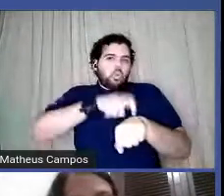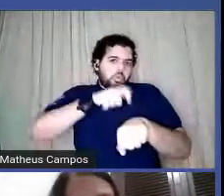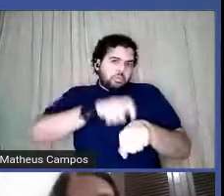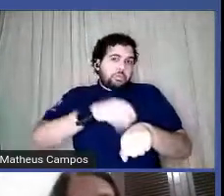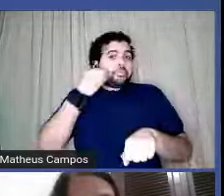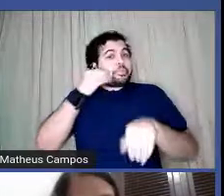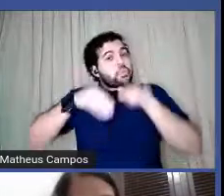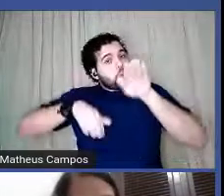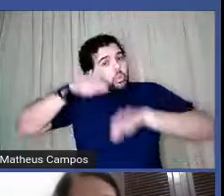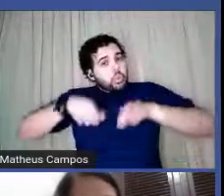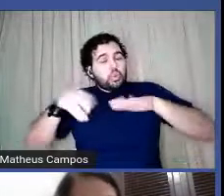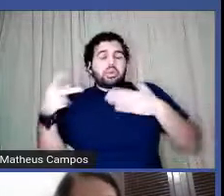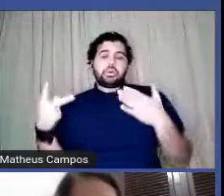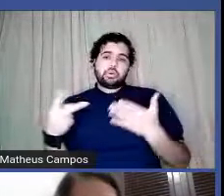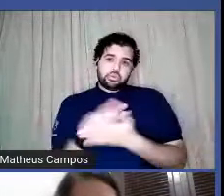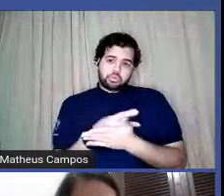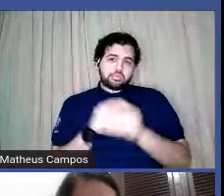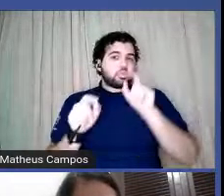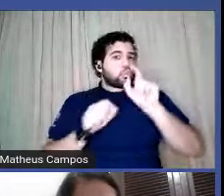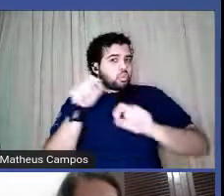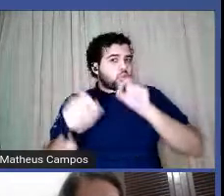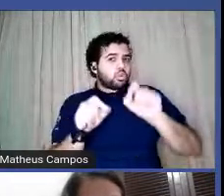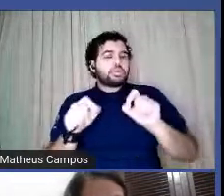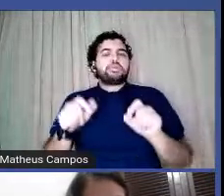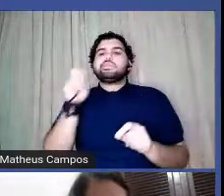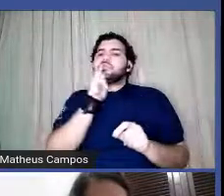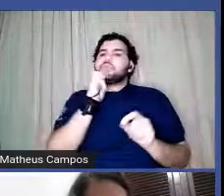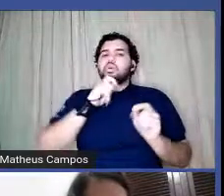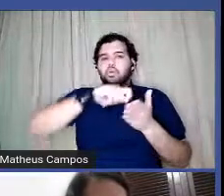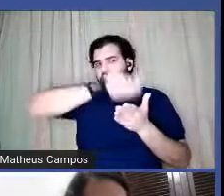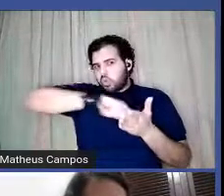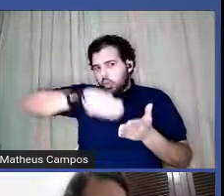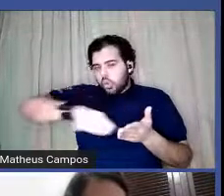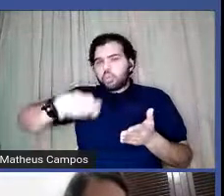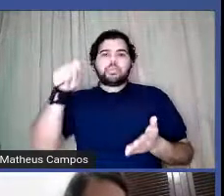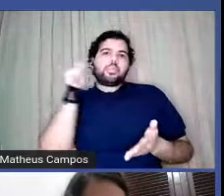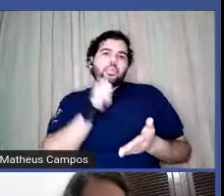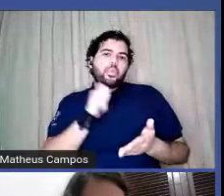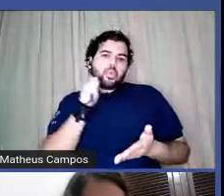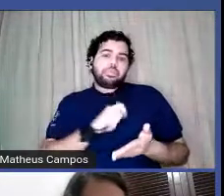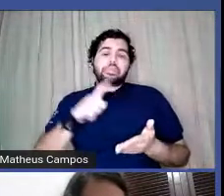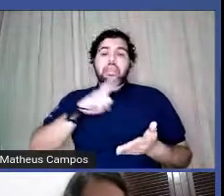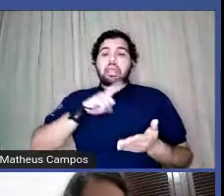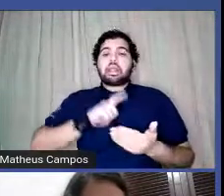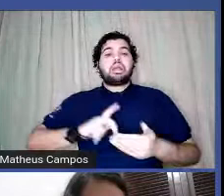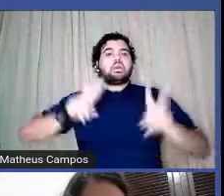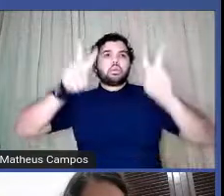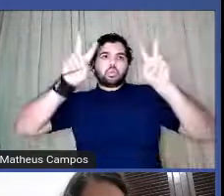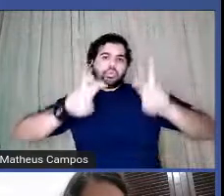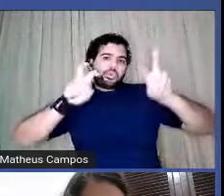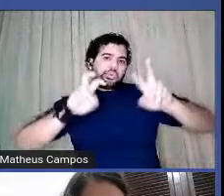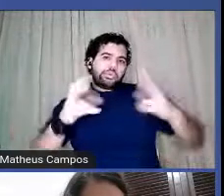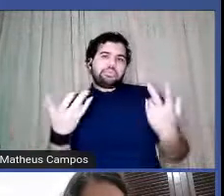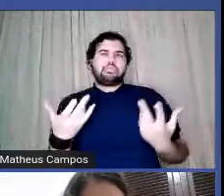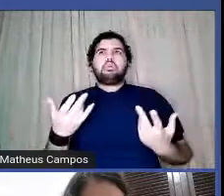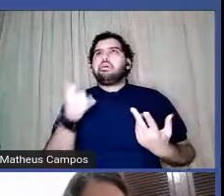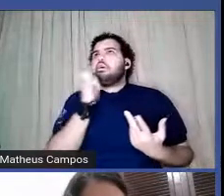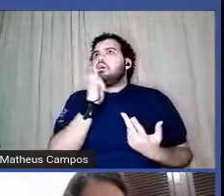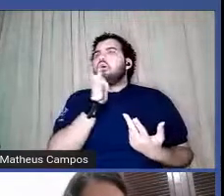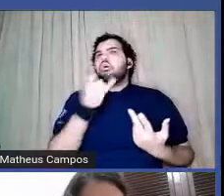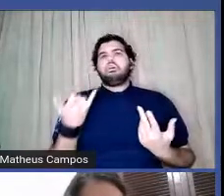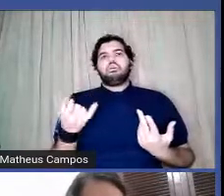acontece de a escrita feita por mulheres que tem uma temática que nem sempre é sobre